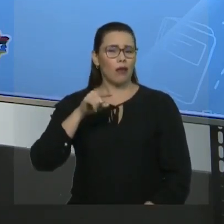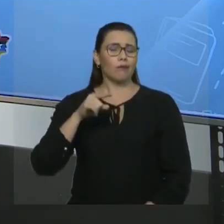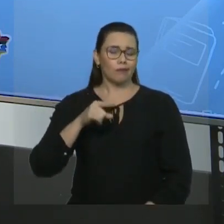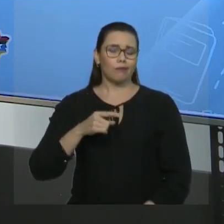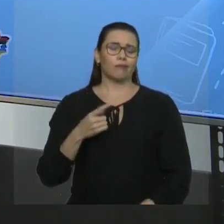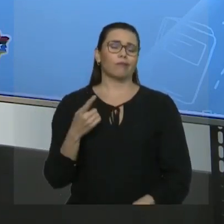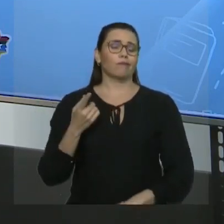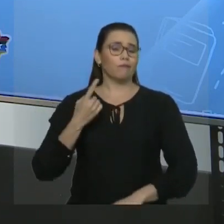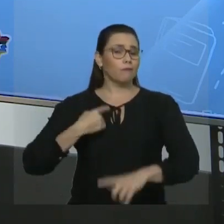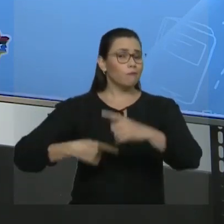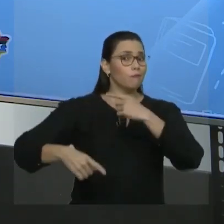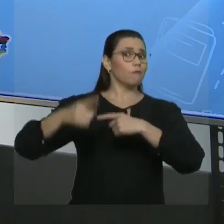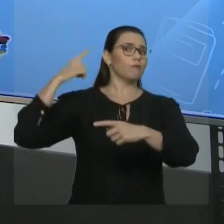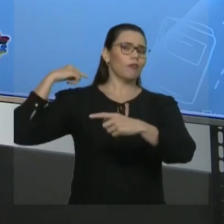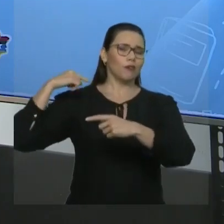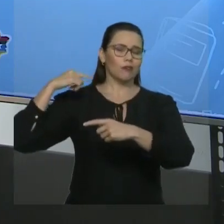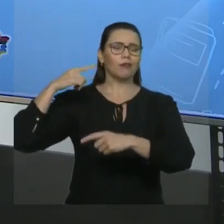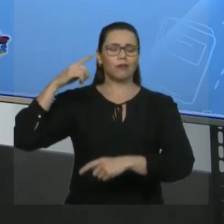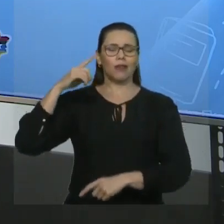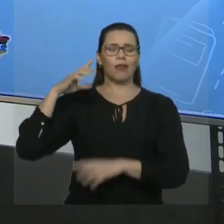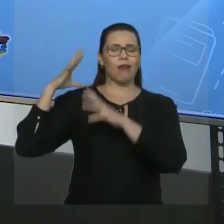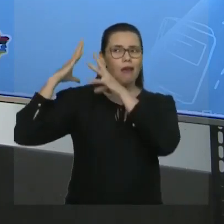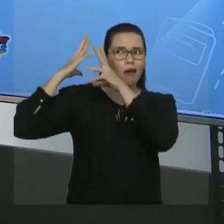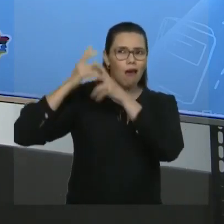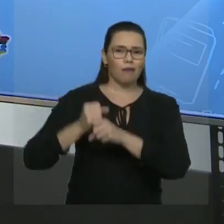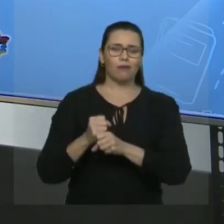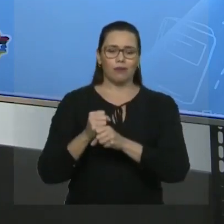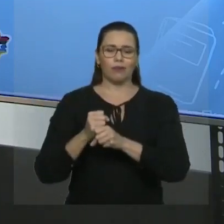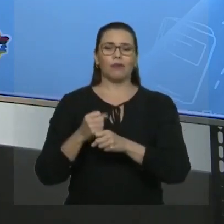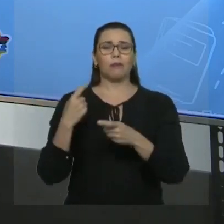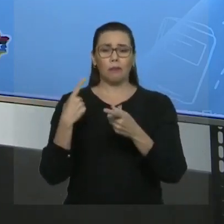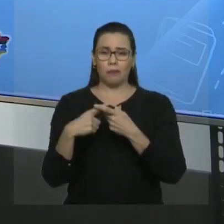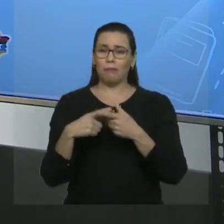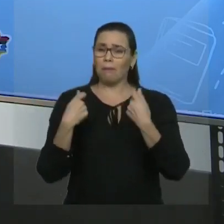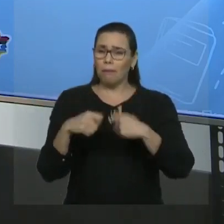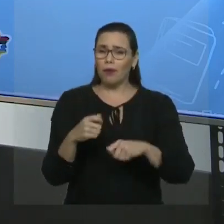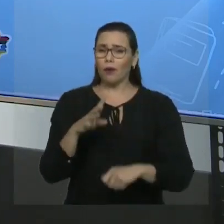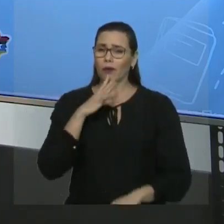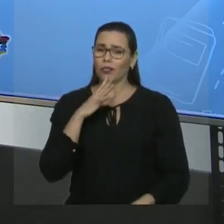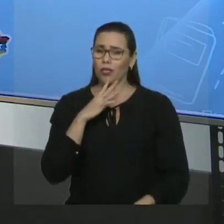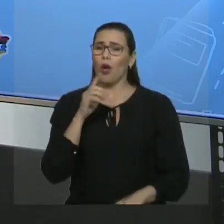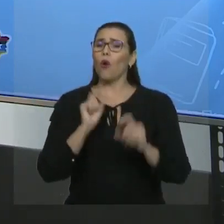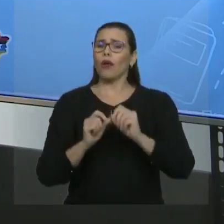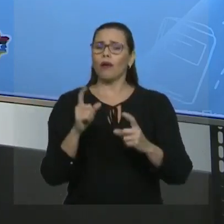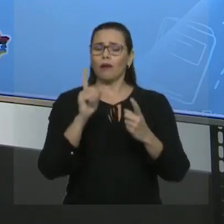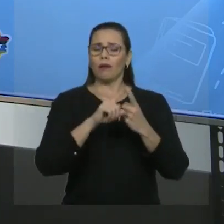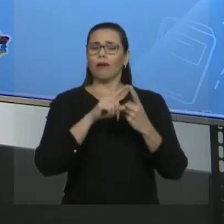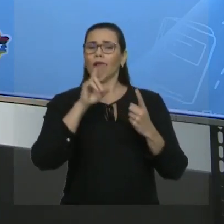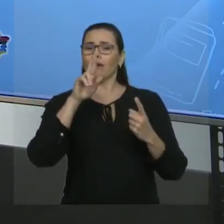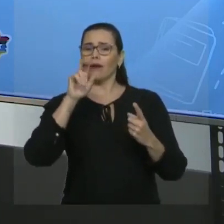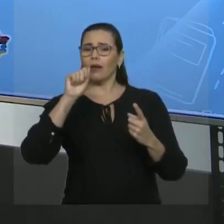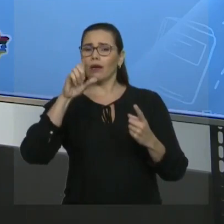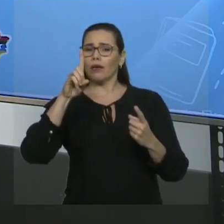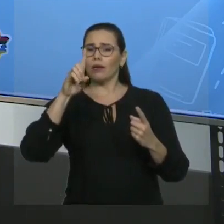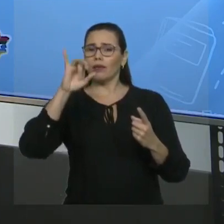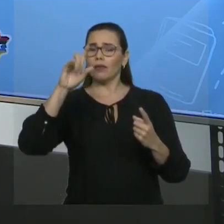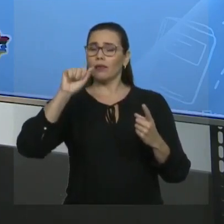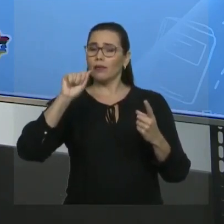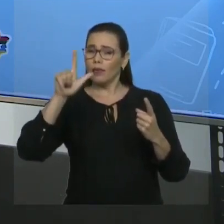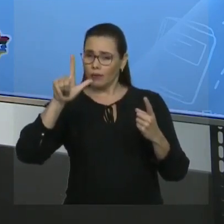radicais, onde é necessário que você reconheça os radicais para trabalhar com eficiência aqui em cadeias